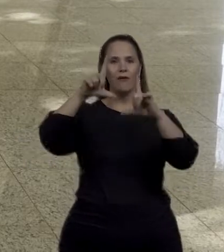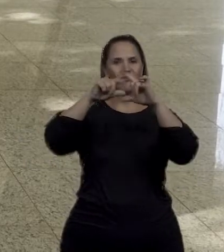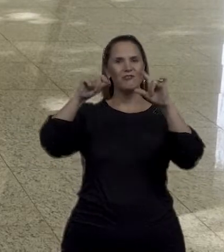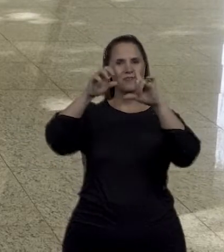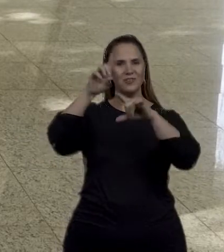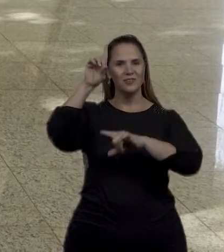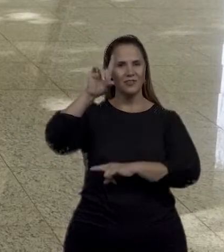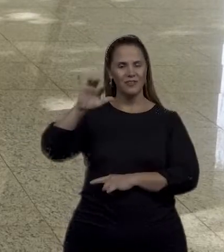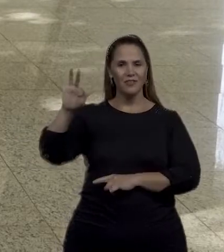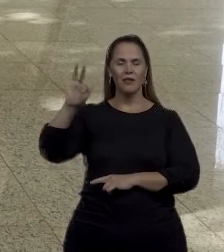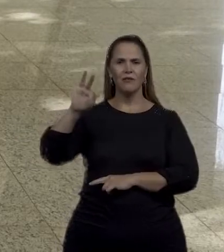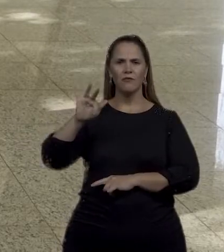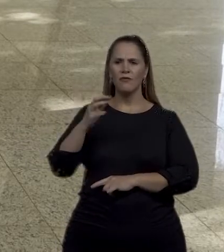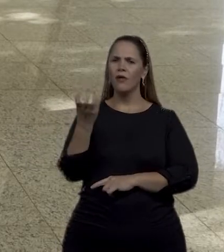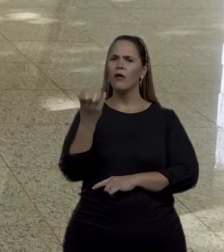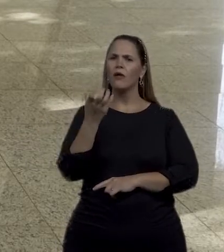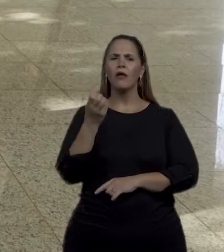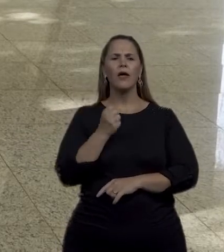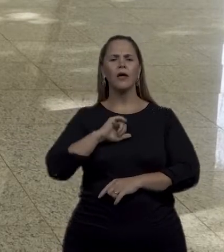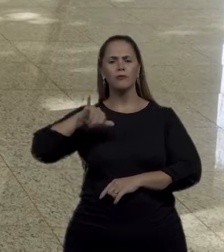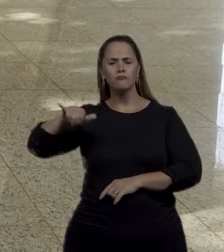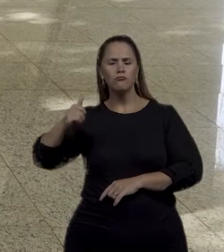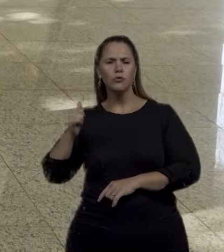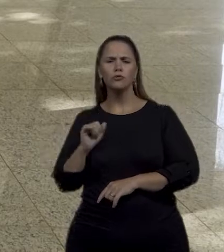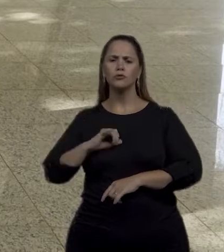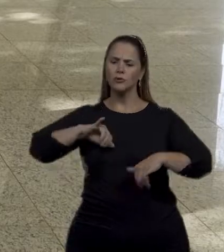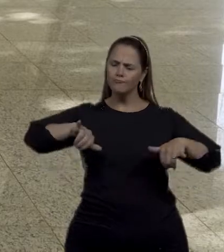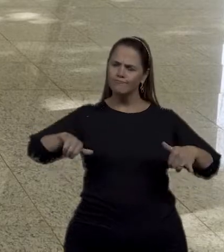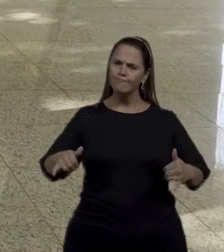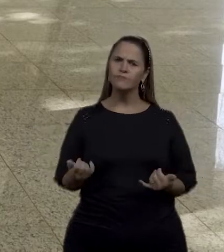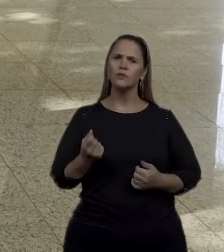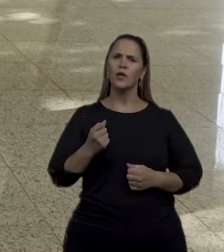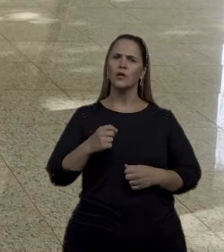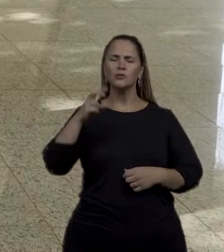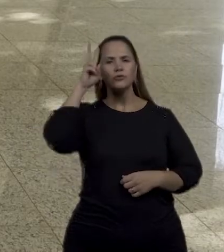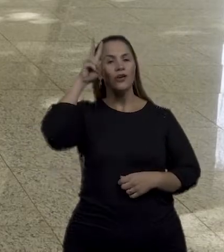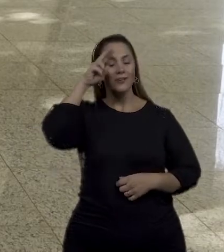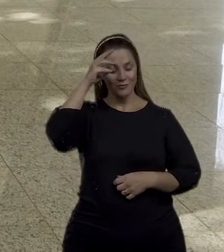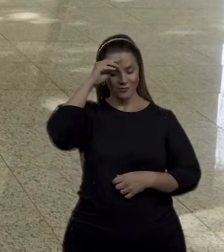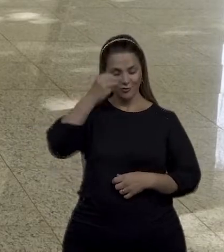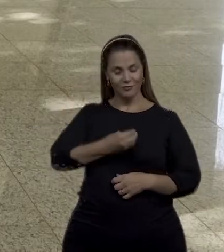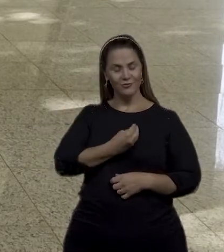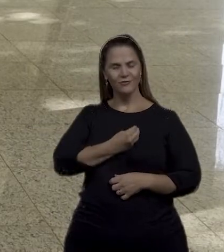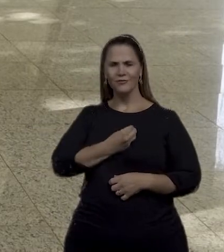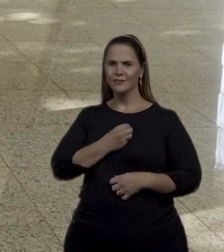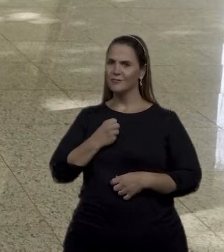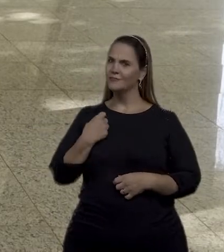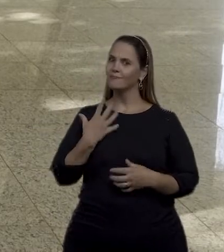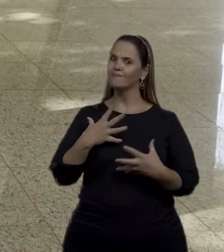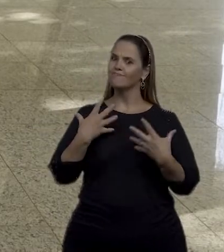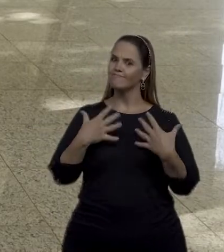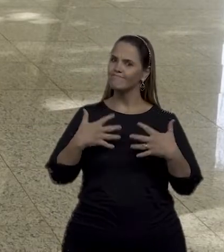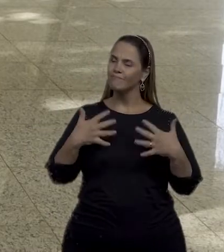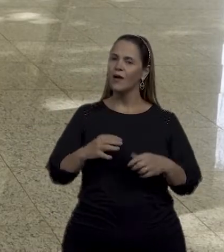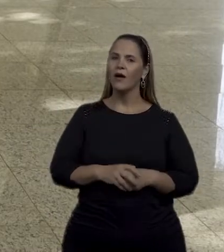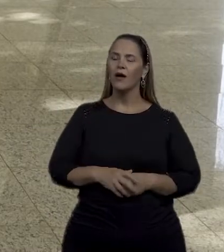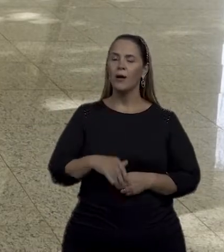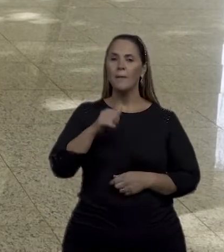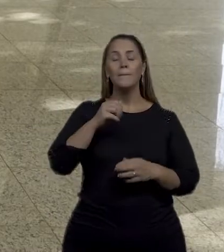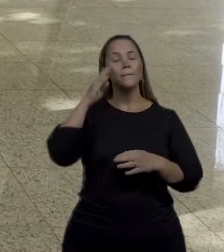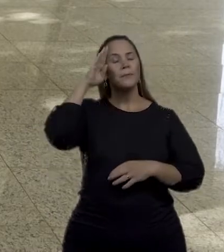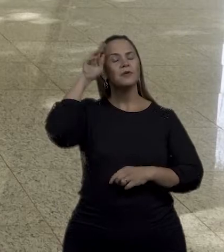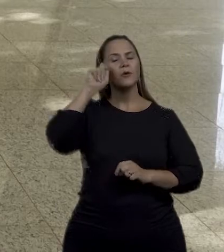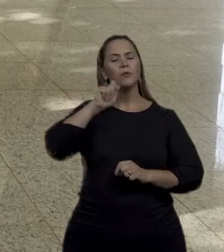DF. Elas buscam a igualdade de oportunidades e suas histórias são bem impactantes, principalmente quando falamos de